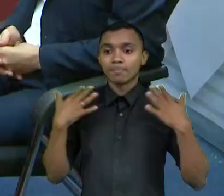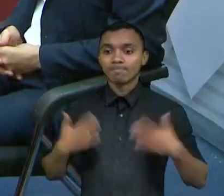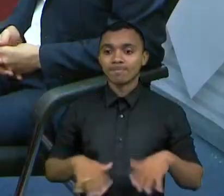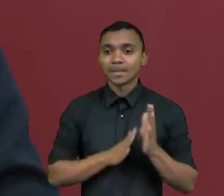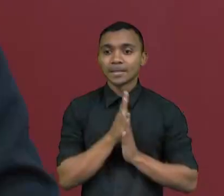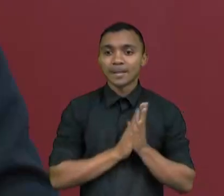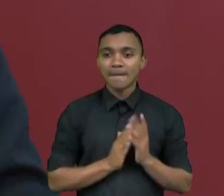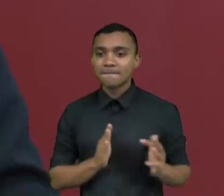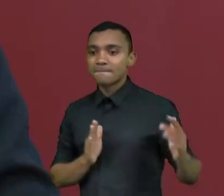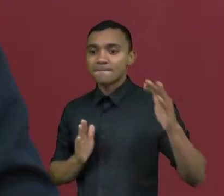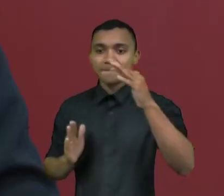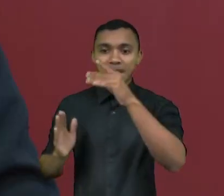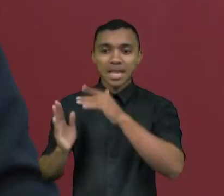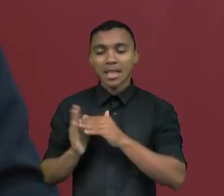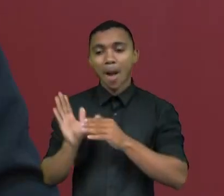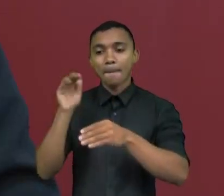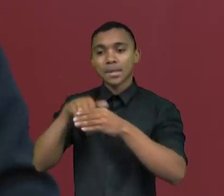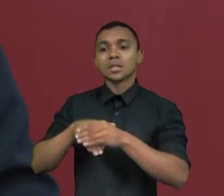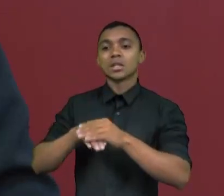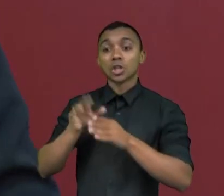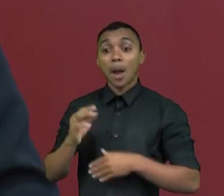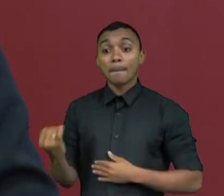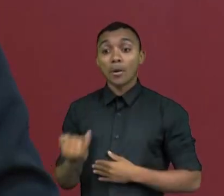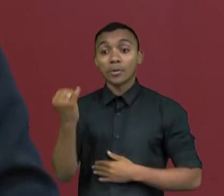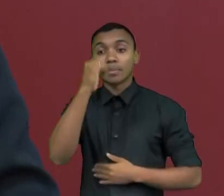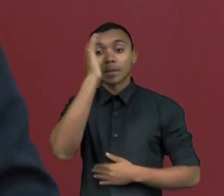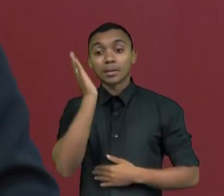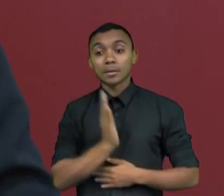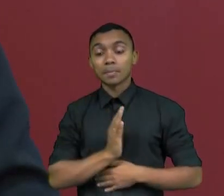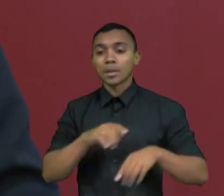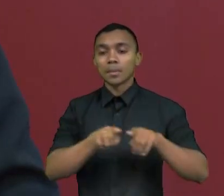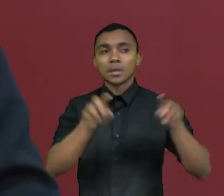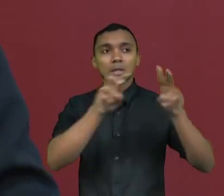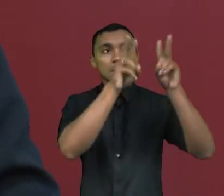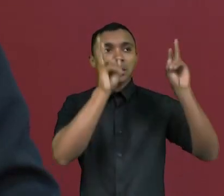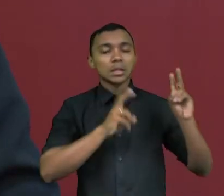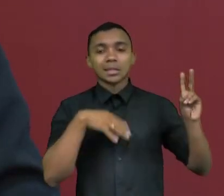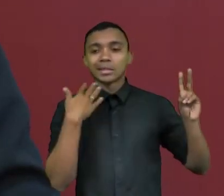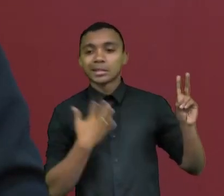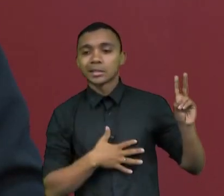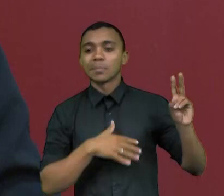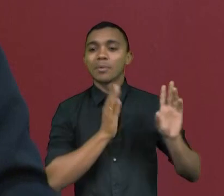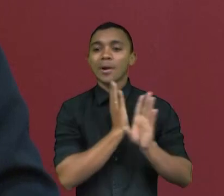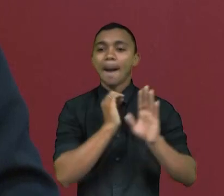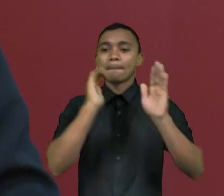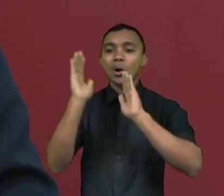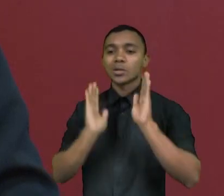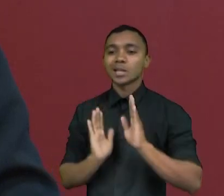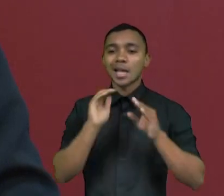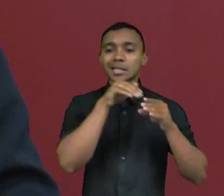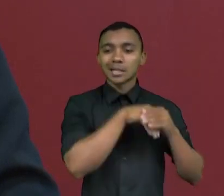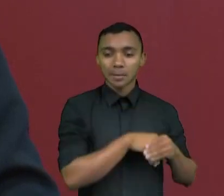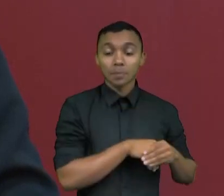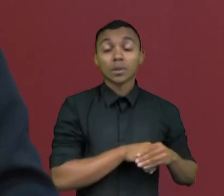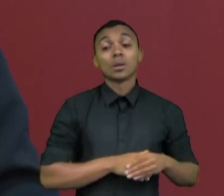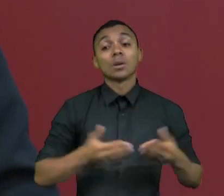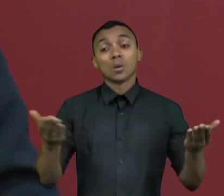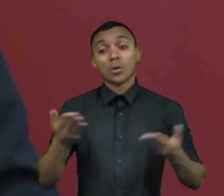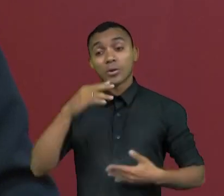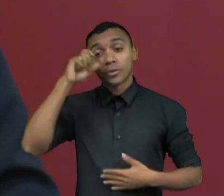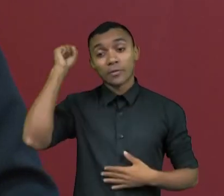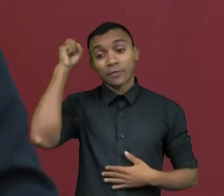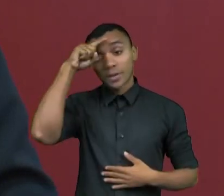campanha tão importante para o país, e para falar de um assunto que ganhou protagonismo nos processos eleitorais. Realmente, acho difícil que hoje qualquer